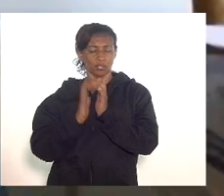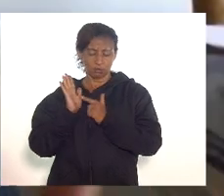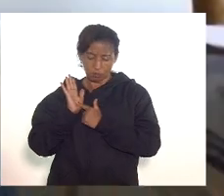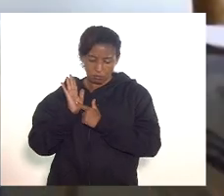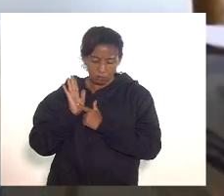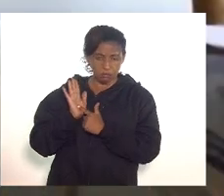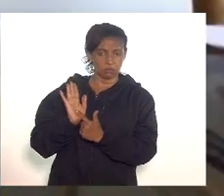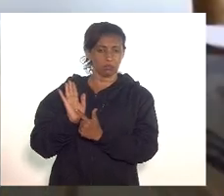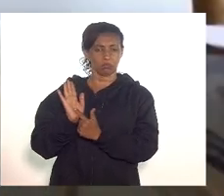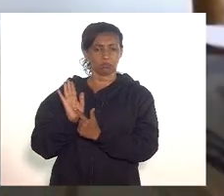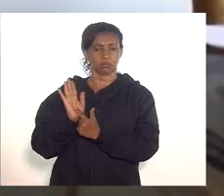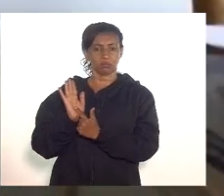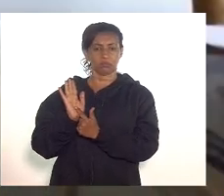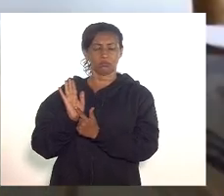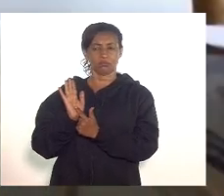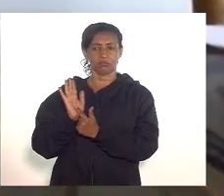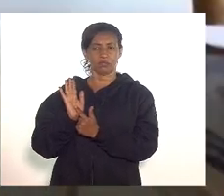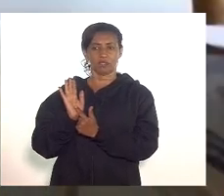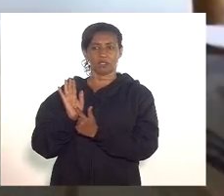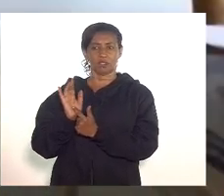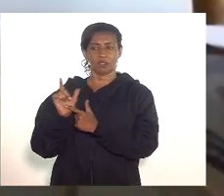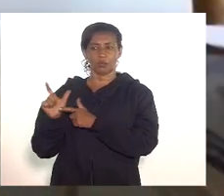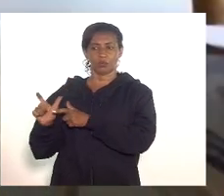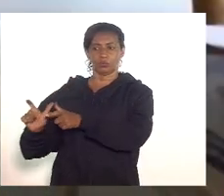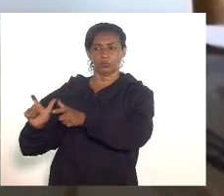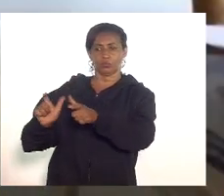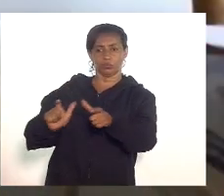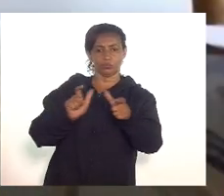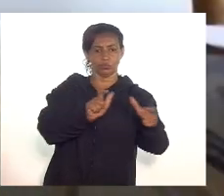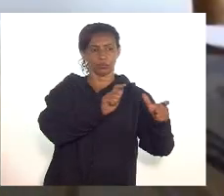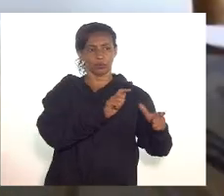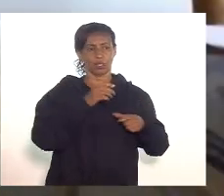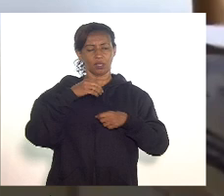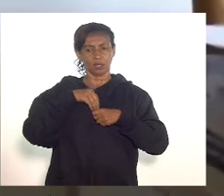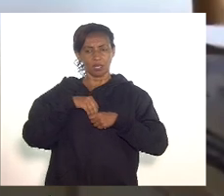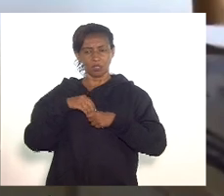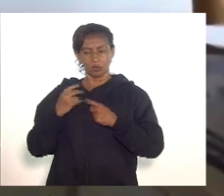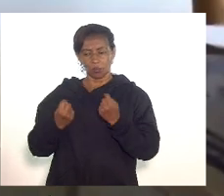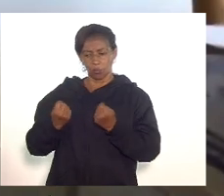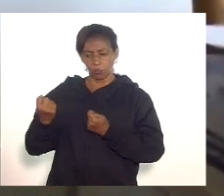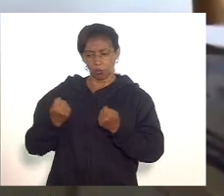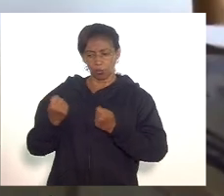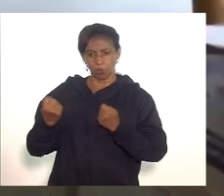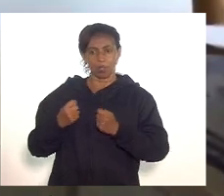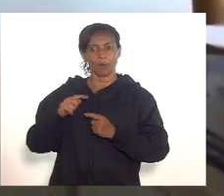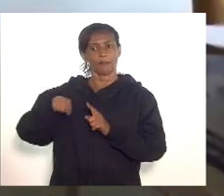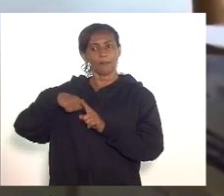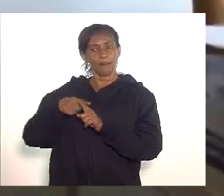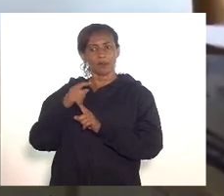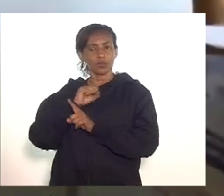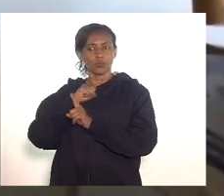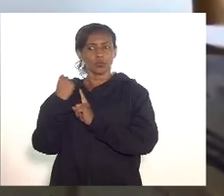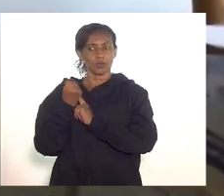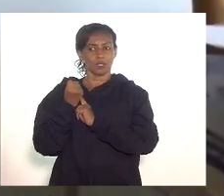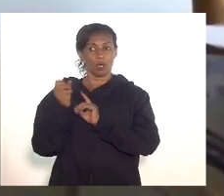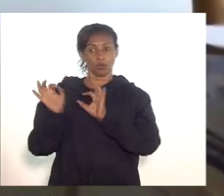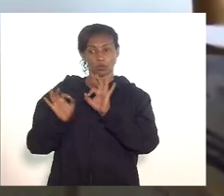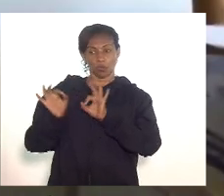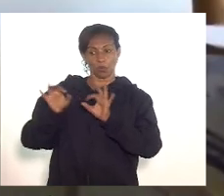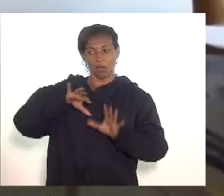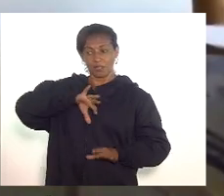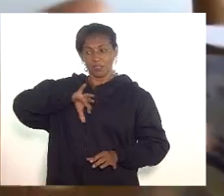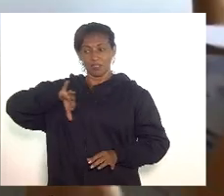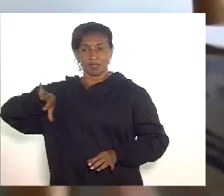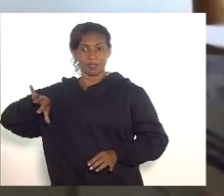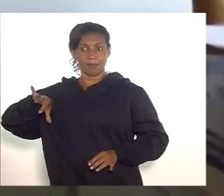umas áreas do desenvolvimento econômico mas na área do desenvolvimento social esse é um projeto isolado